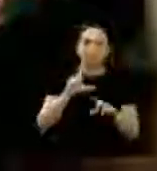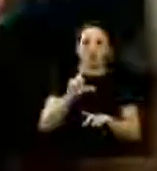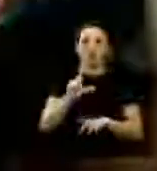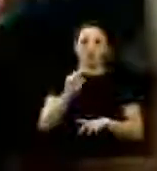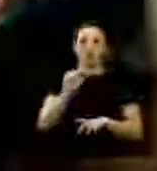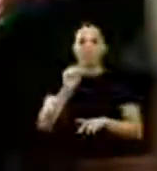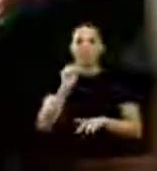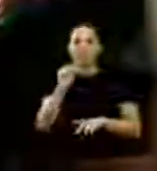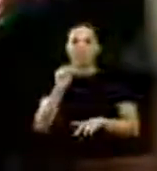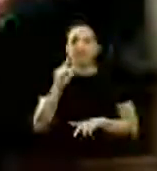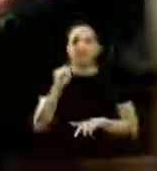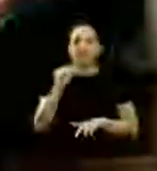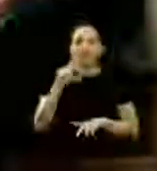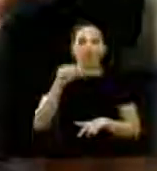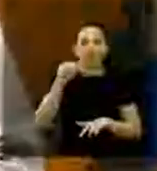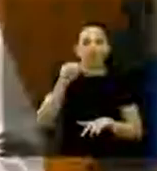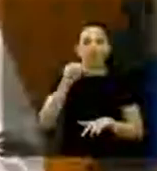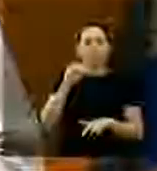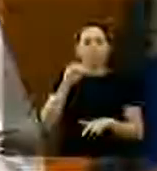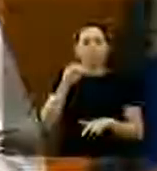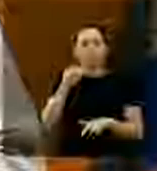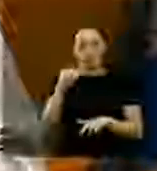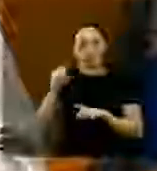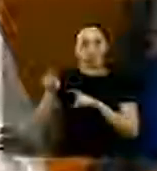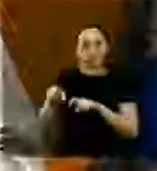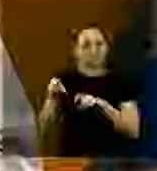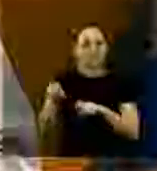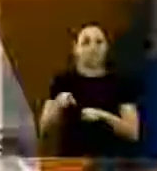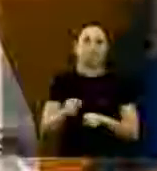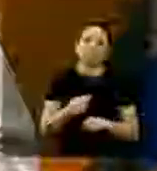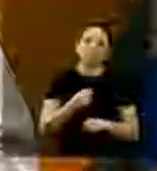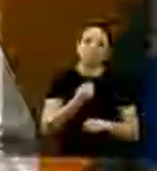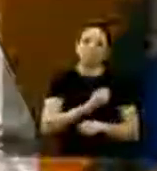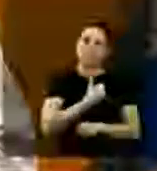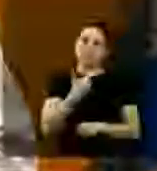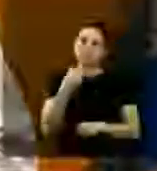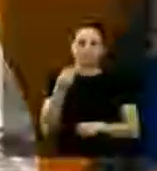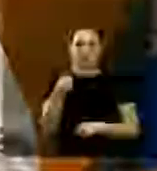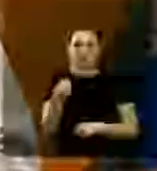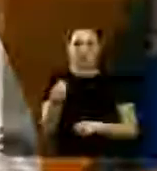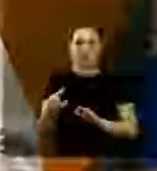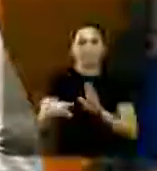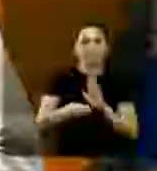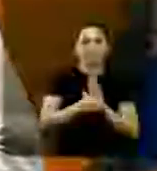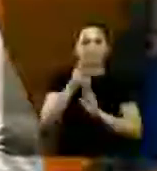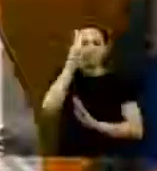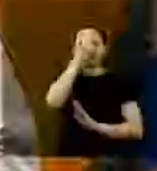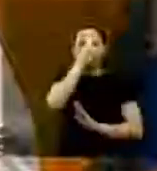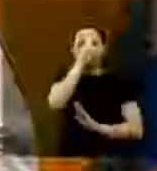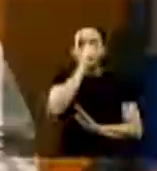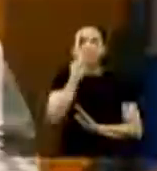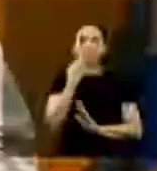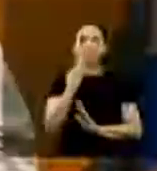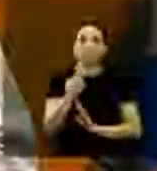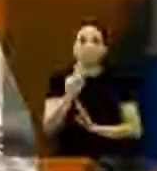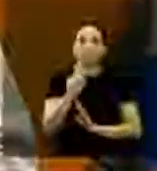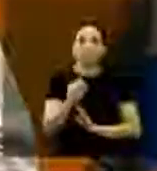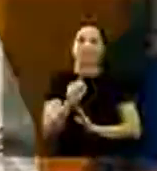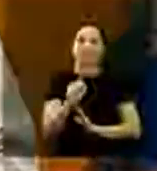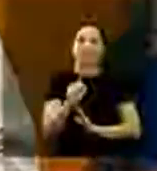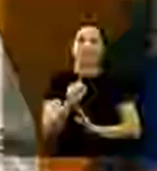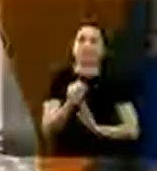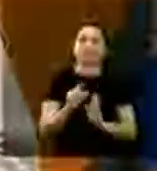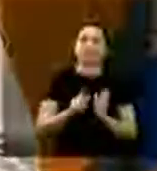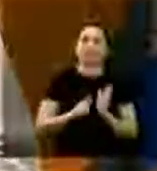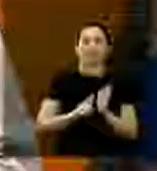Palombo, um sertanejo, nota 10. O vereador Doutor Helder faz o pedido de inclusão no arquivo histórico da Câmara Municipal para a matéria